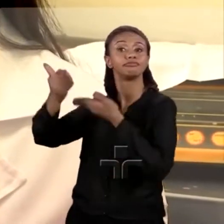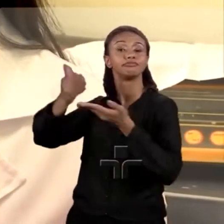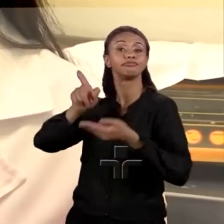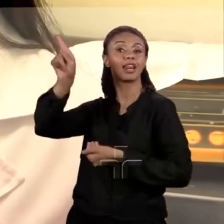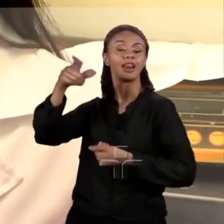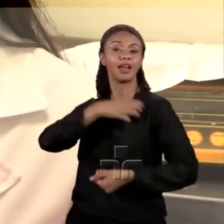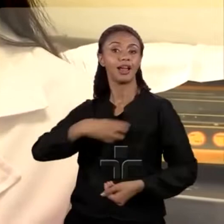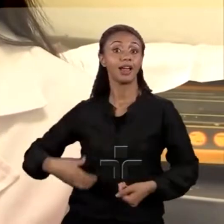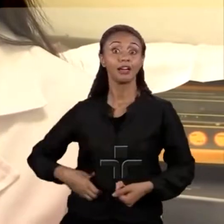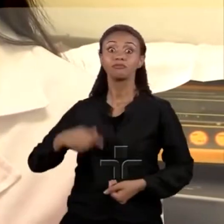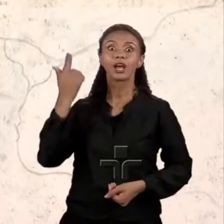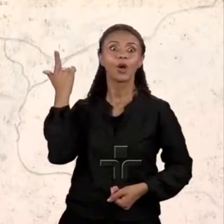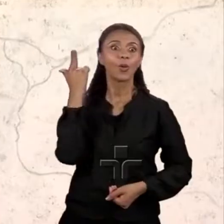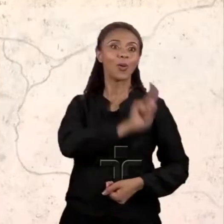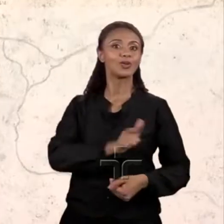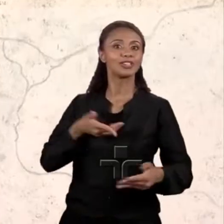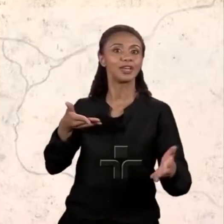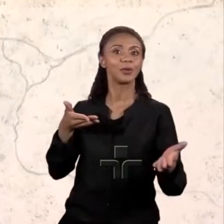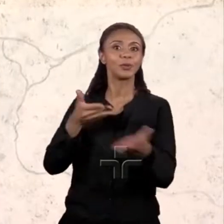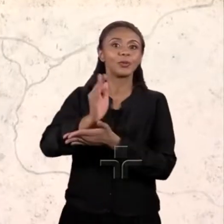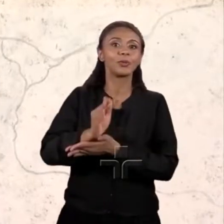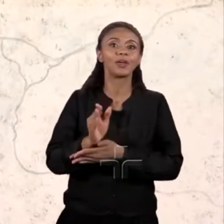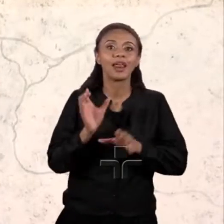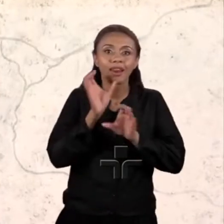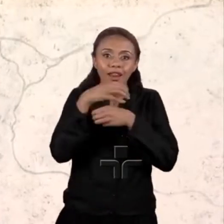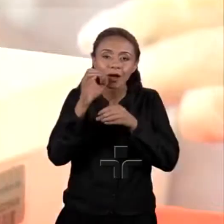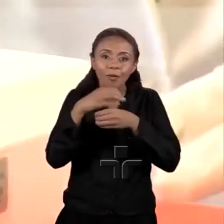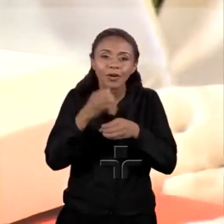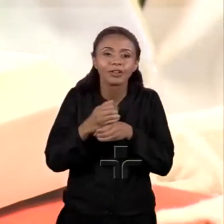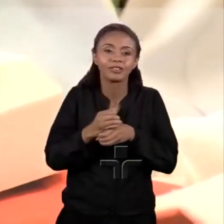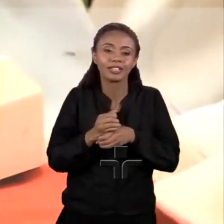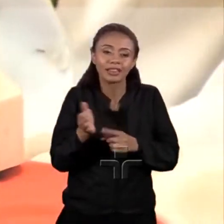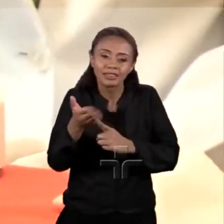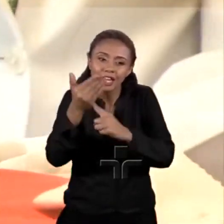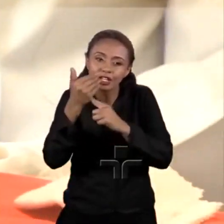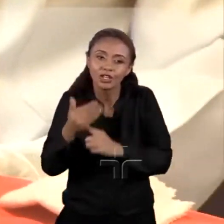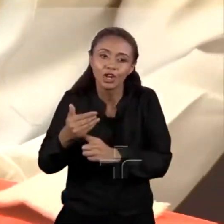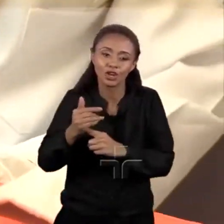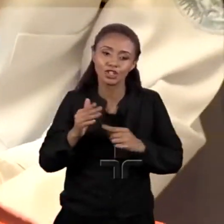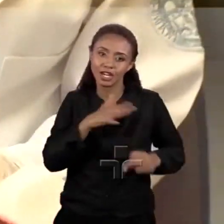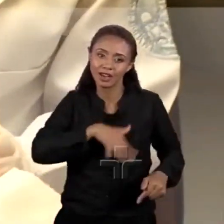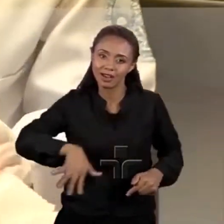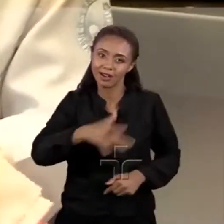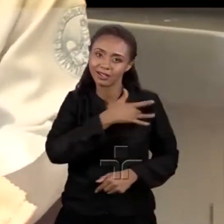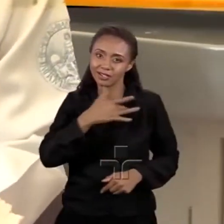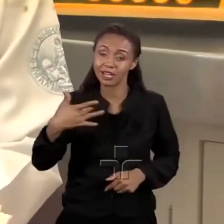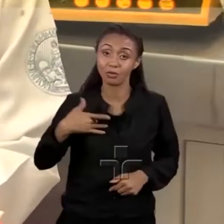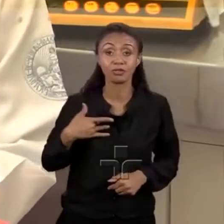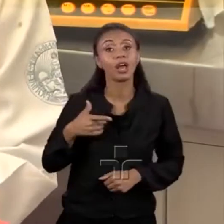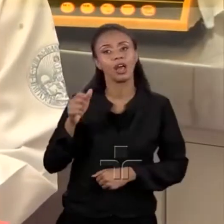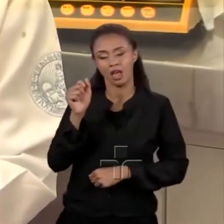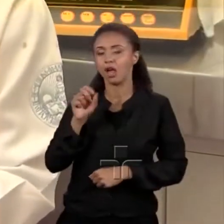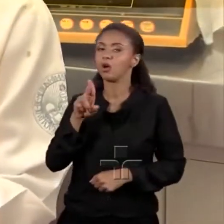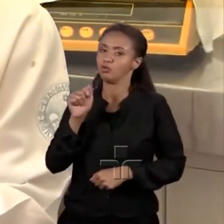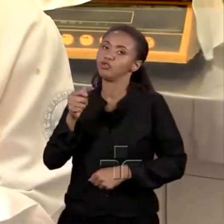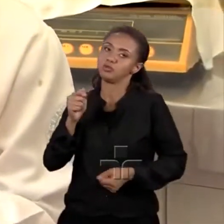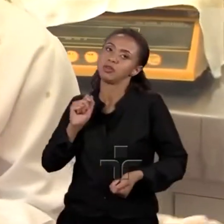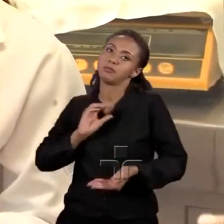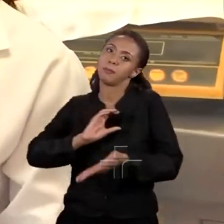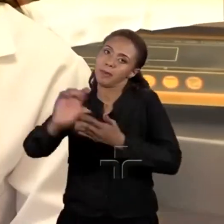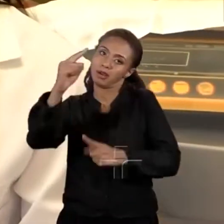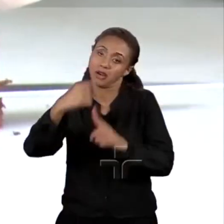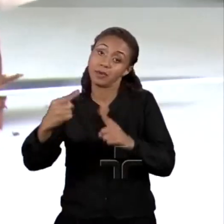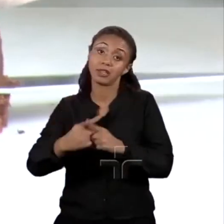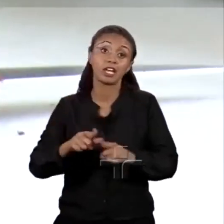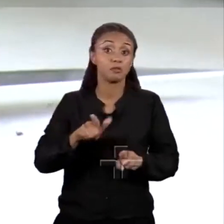conseguiu uma vaga na área de microtecnologias aplicada à saúde. A universidade paga parte dos gastos. Para garantir o restante